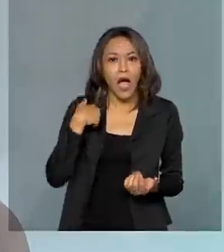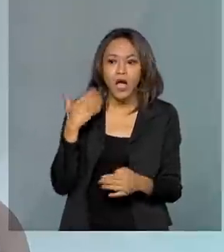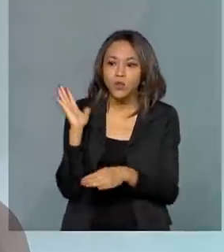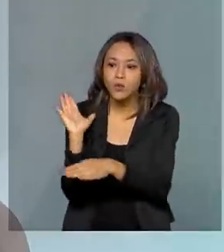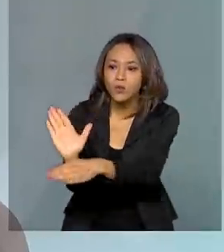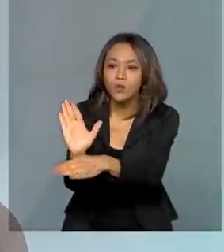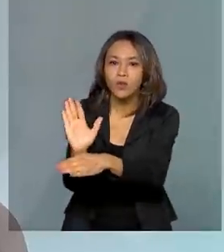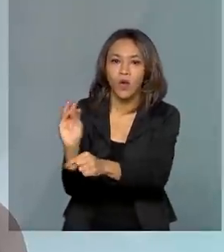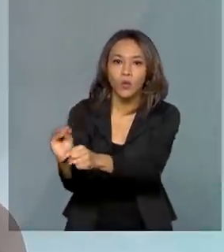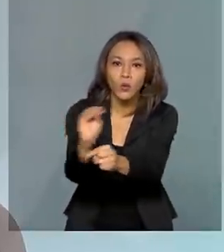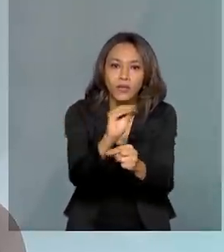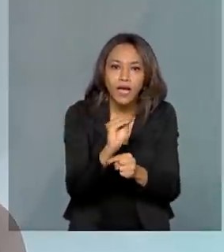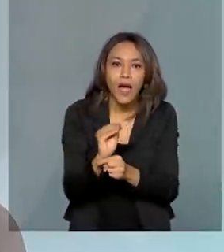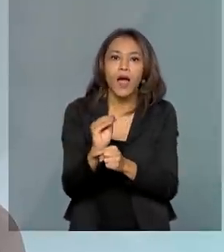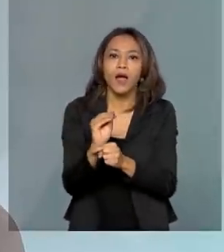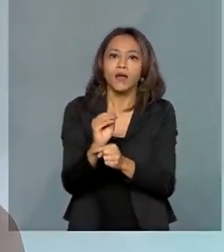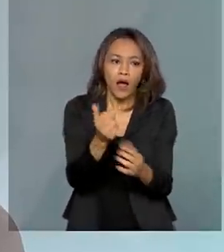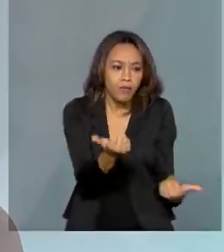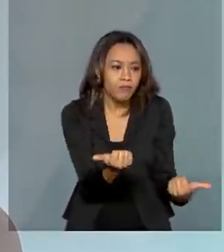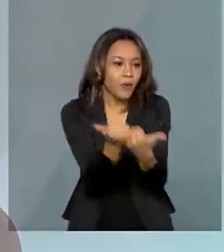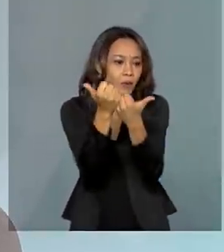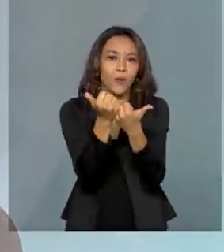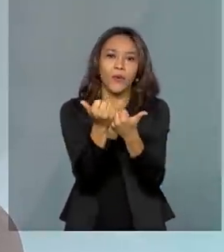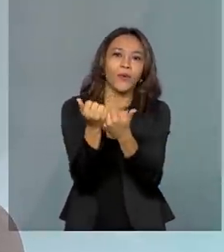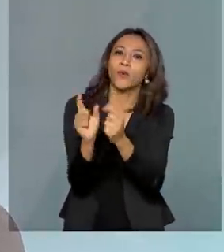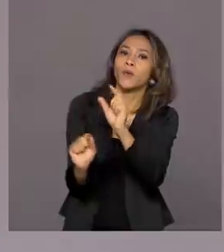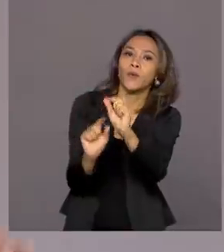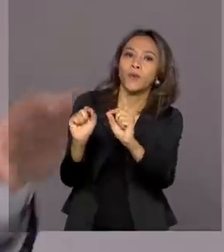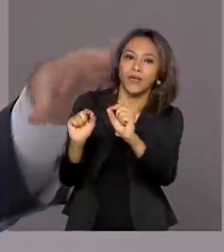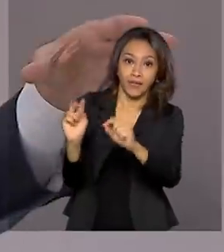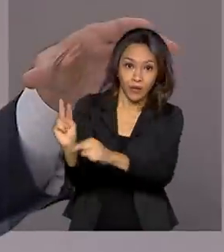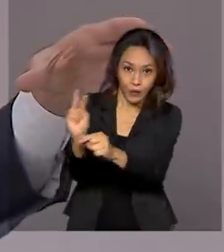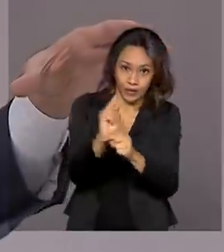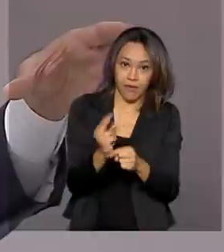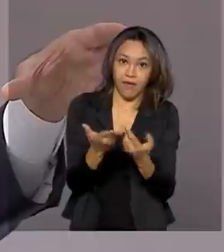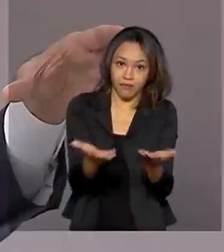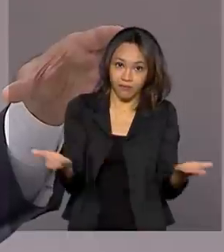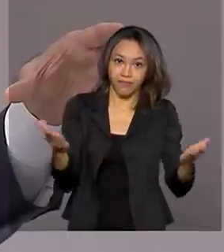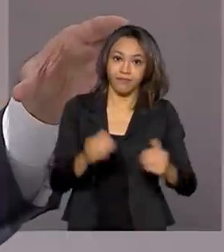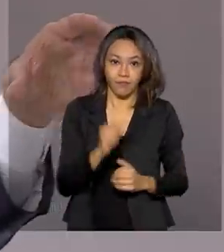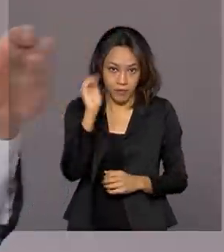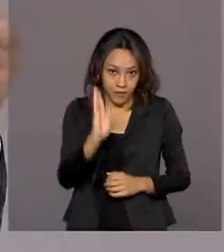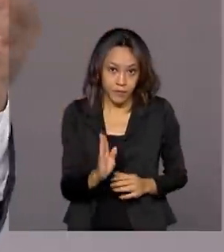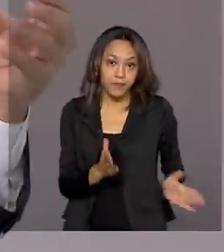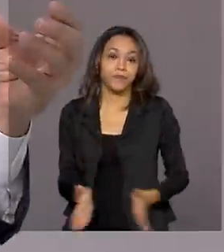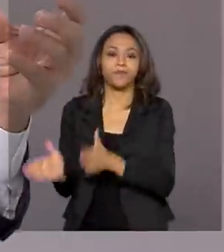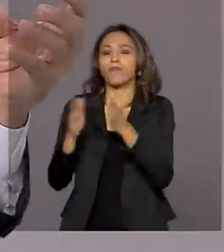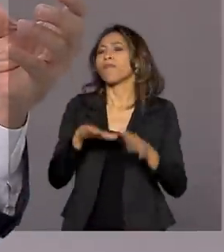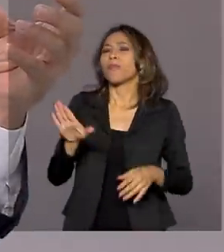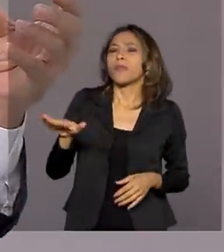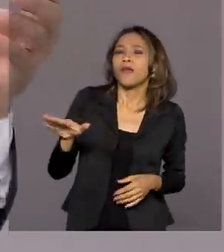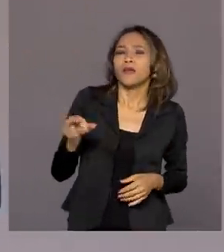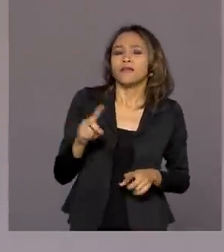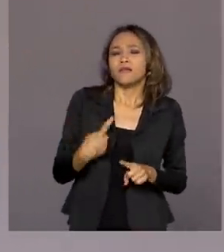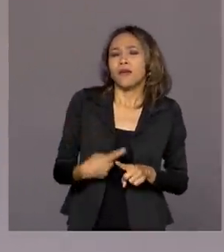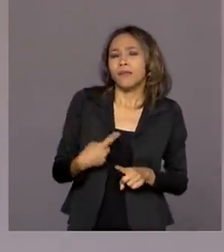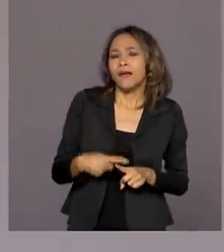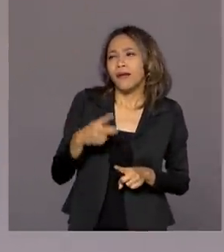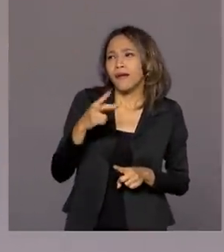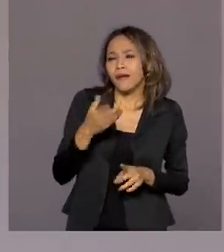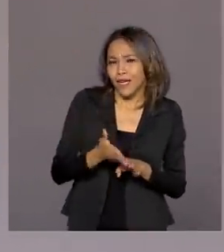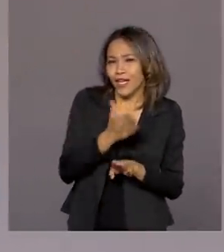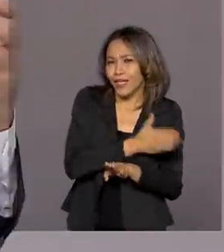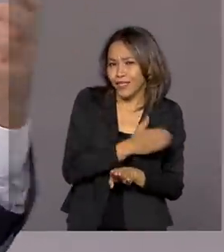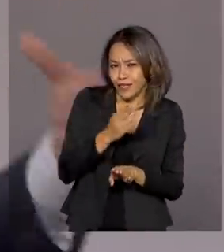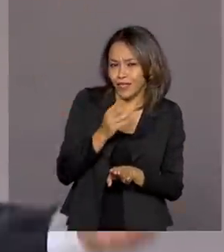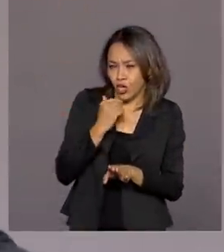preservar, ele auxilia na promoção do próprio patrimônio cultural brasileiro. E isso também, de uma certa forma, entra naquela questão que a gente começou o